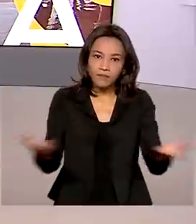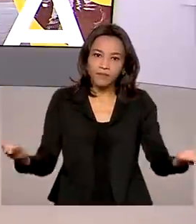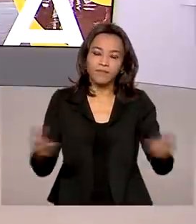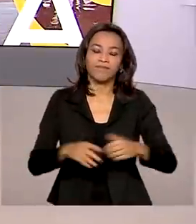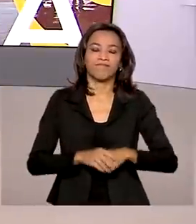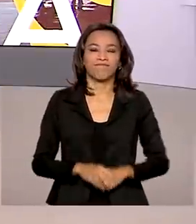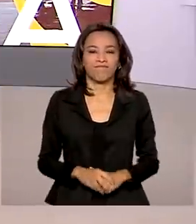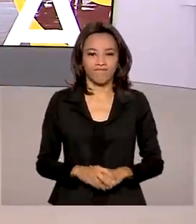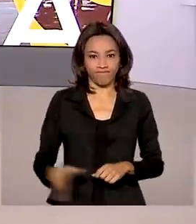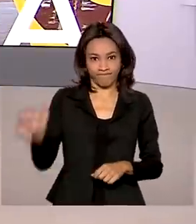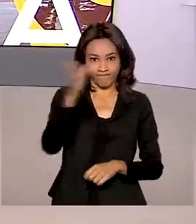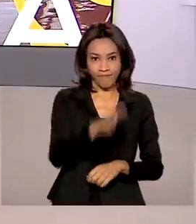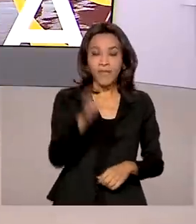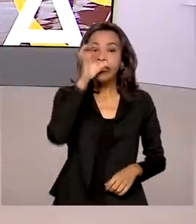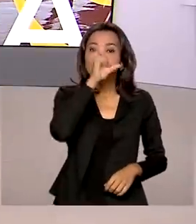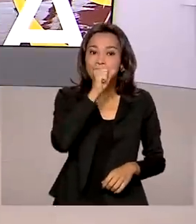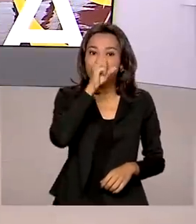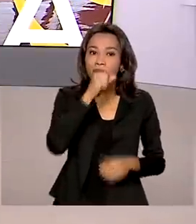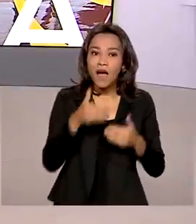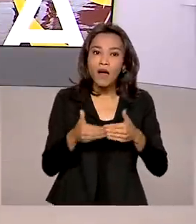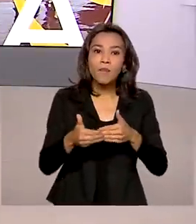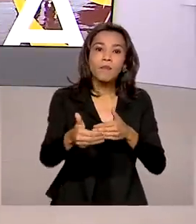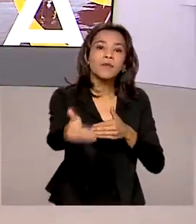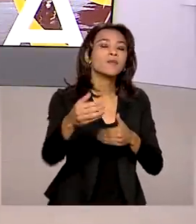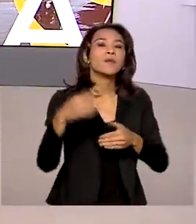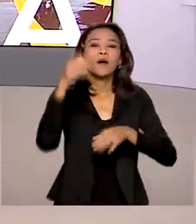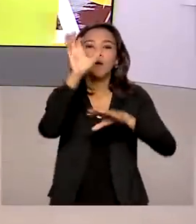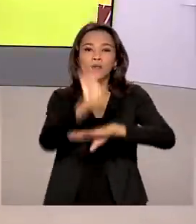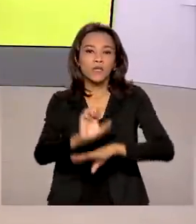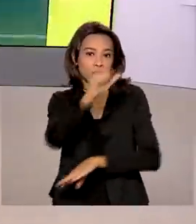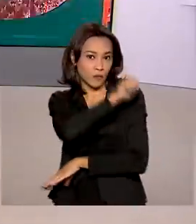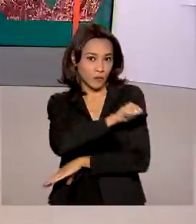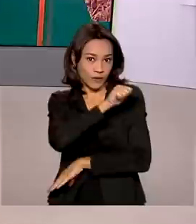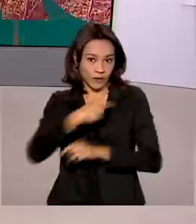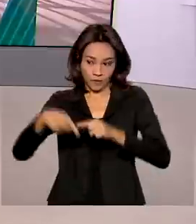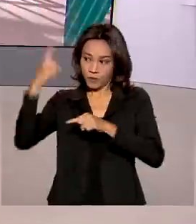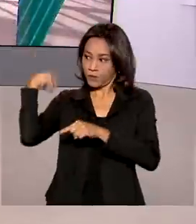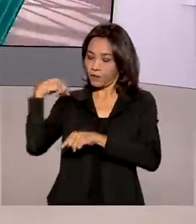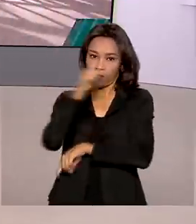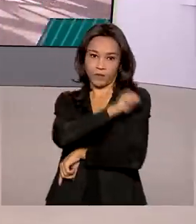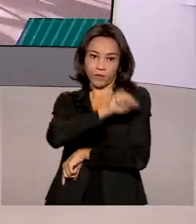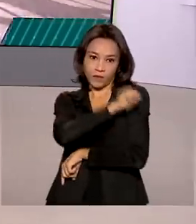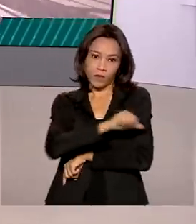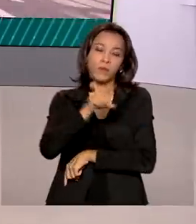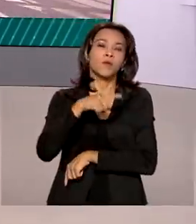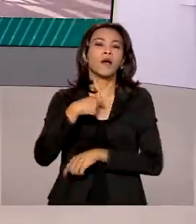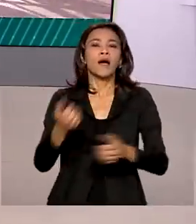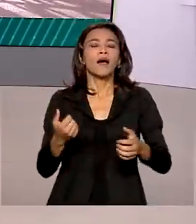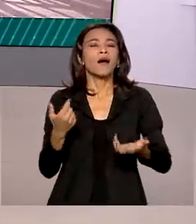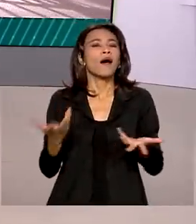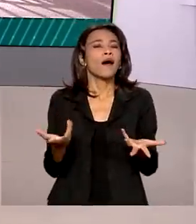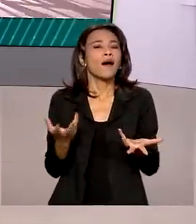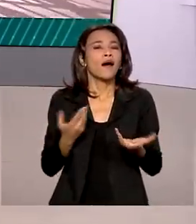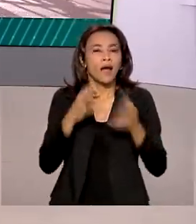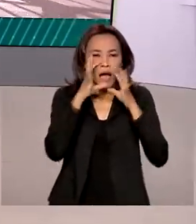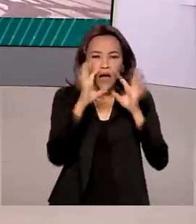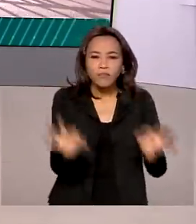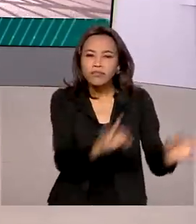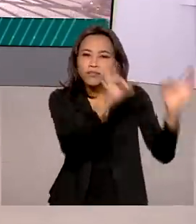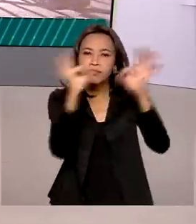E no sábado, em Resende, no Rio de Janeiro, o presidente Jair Bolsonaro acompanhou a entrega do espadim a